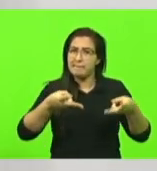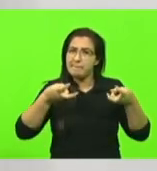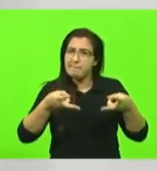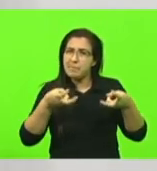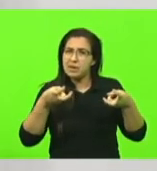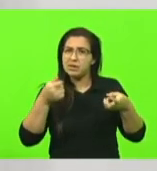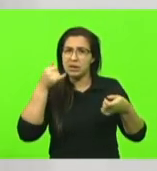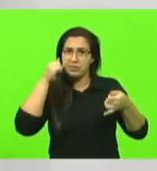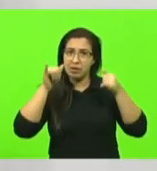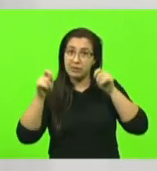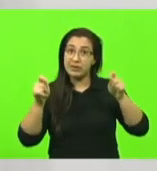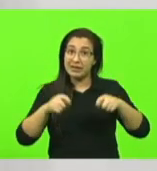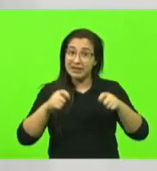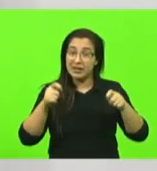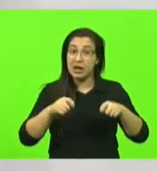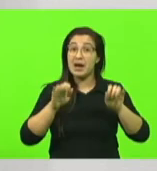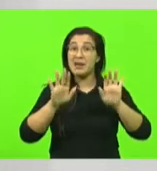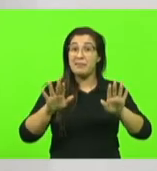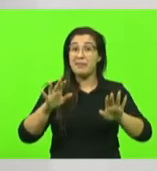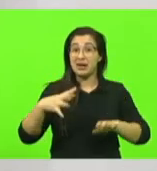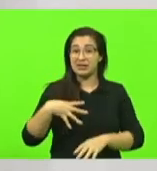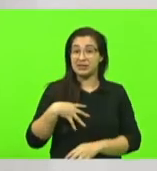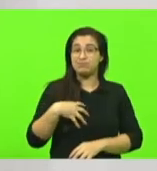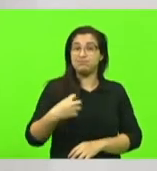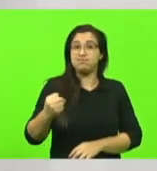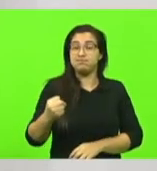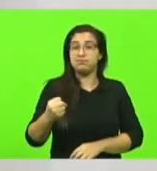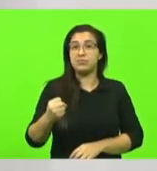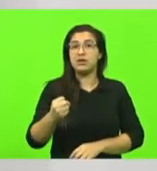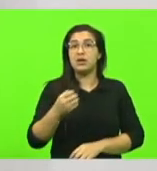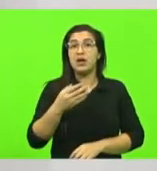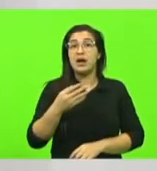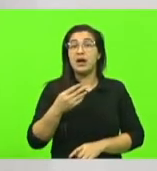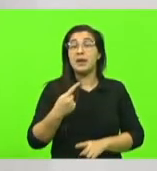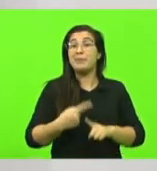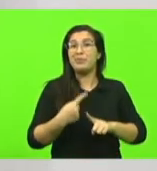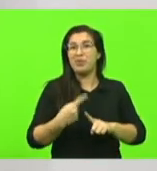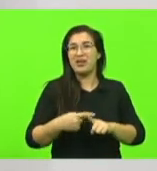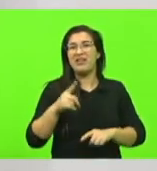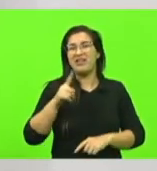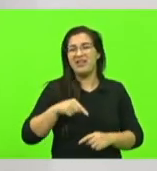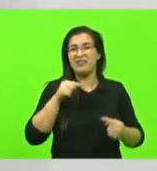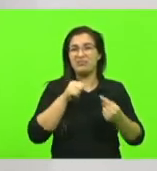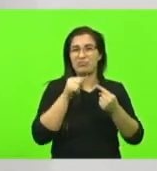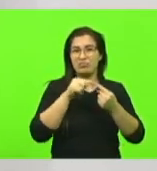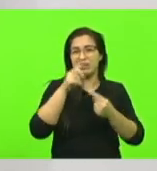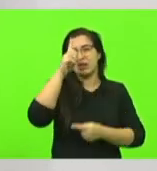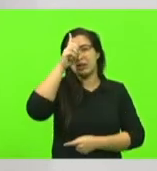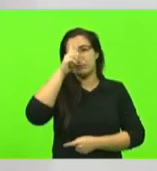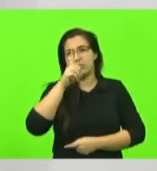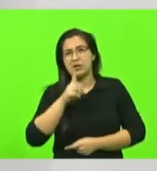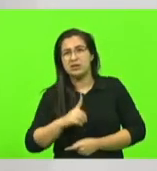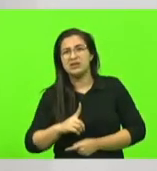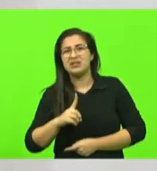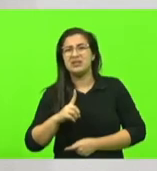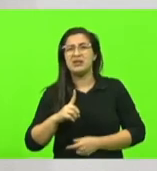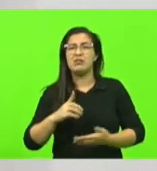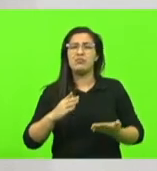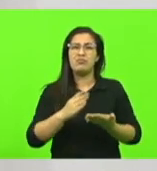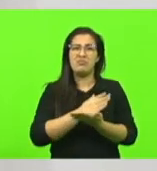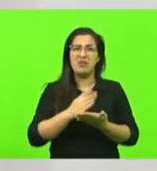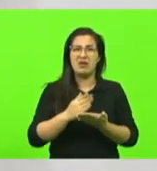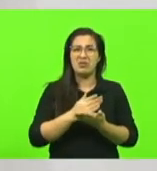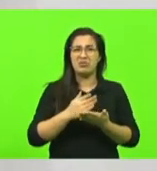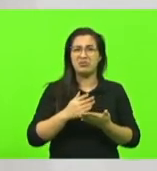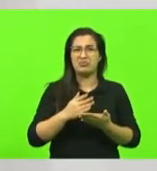o suicídio ele vem por causa da depressão de alguns transtornos a